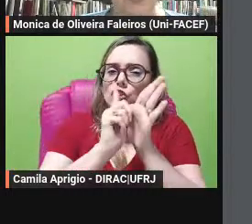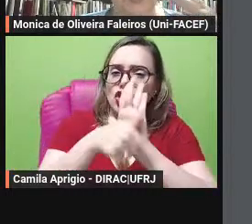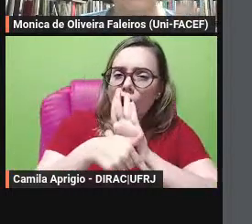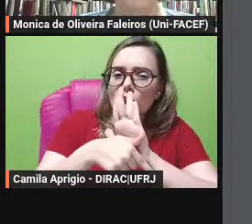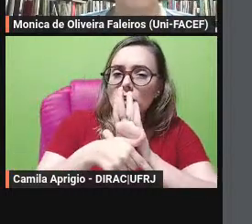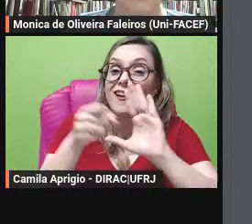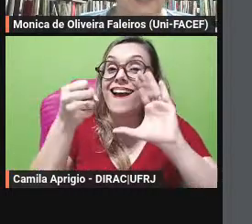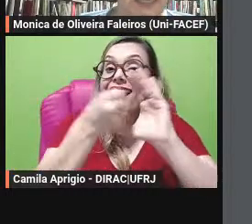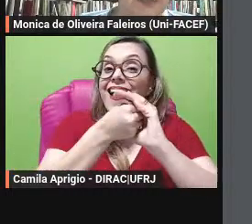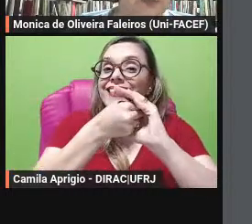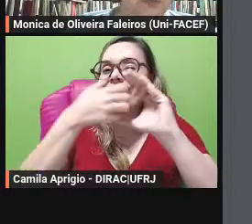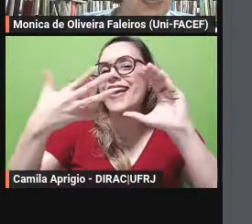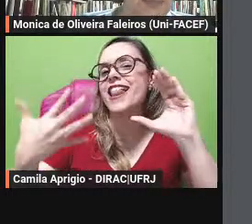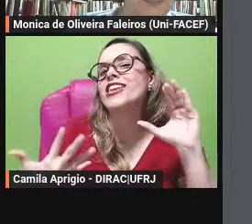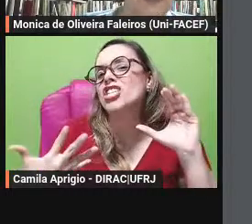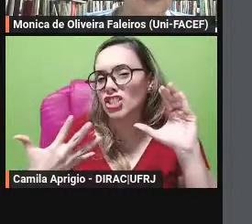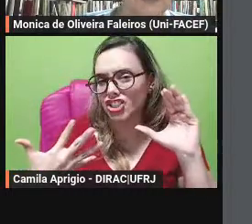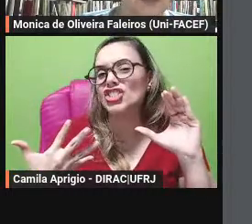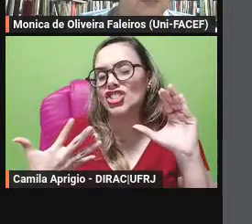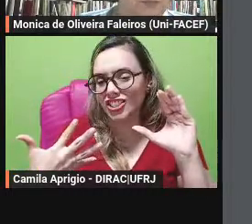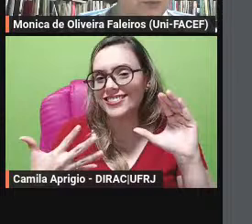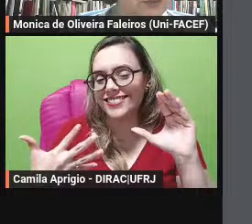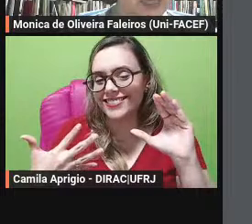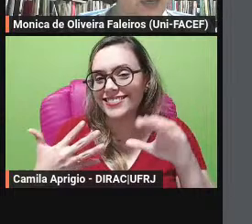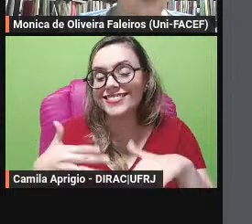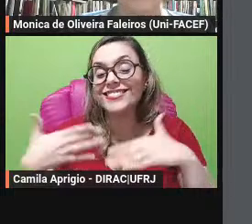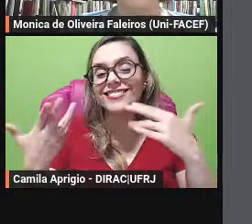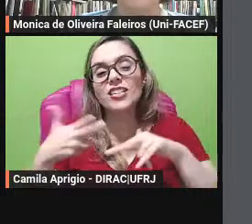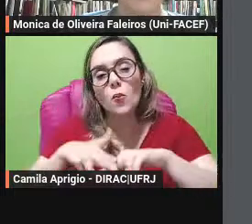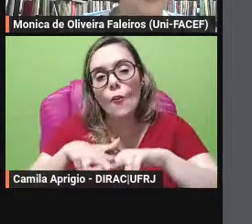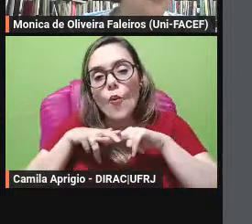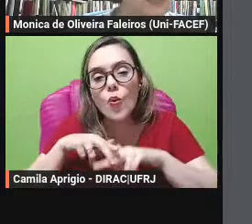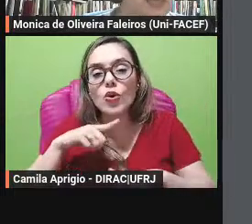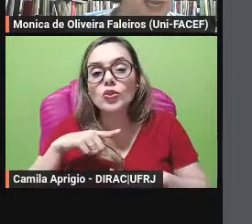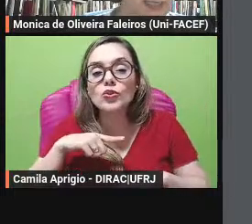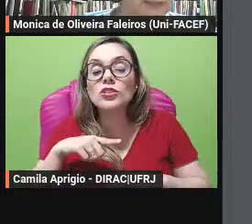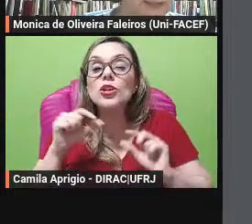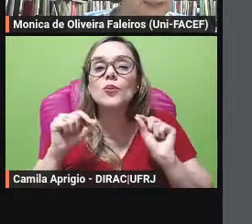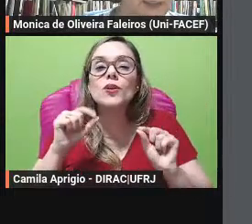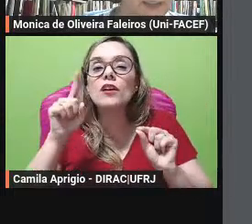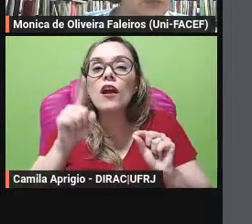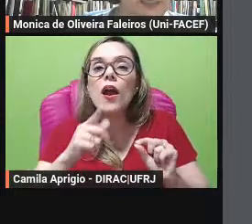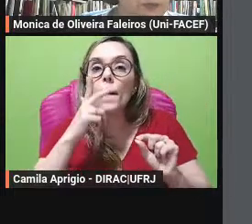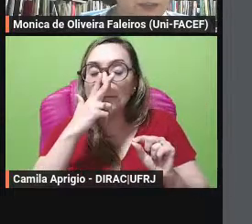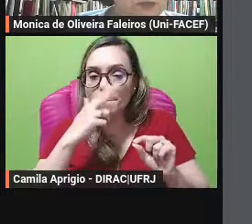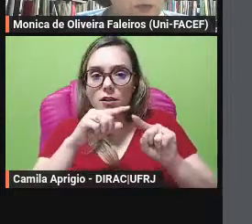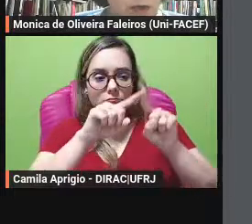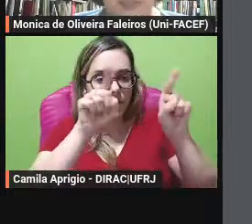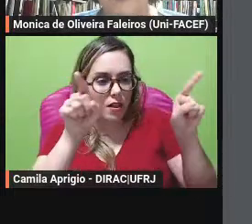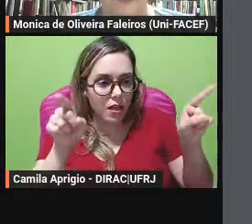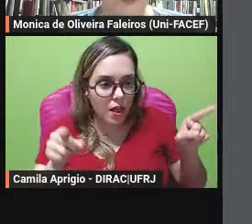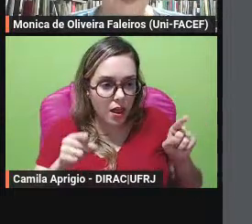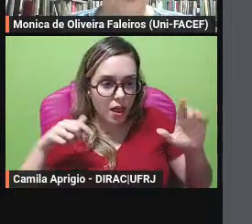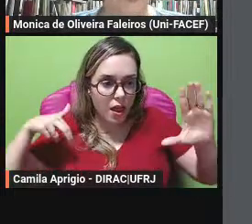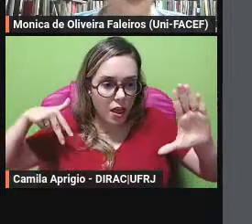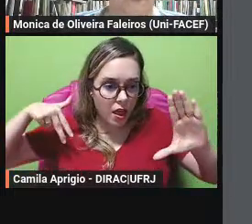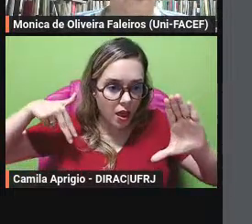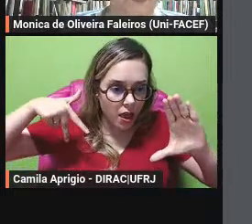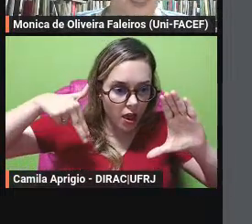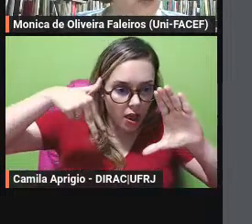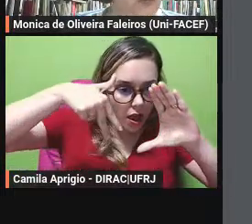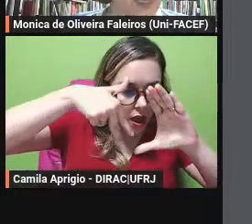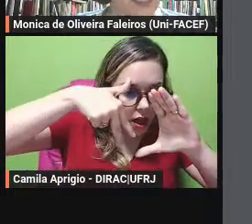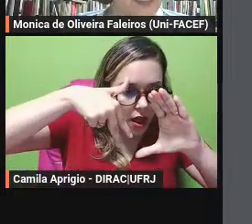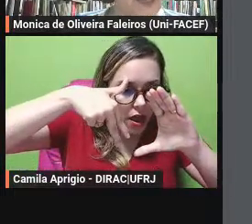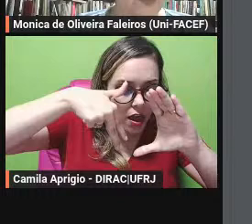tipo de texto apresenta-se como um portal uma soleira um limiar que o leitor escolhe atravessar ou não